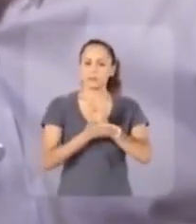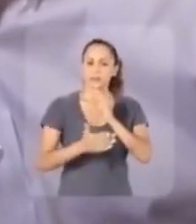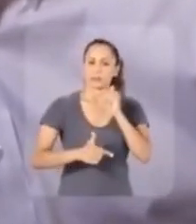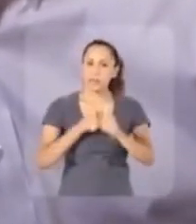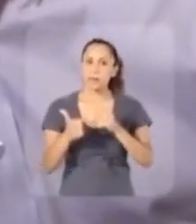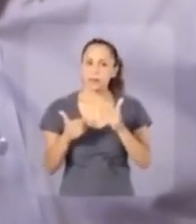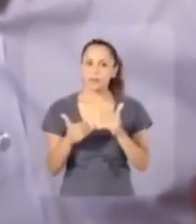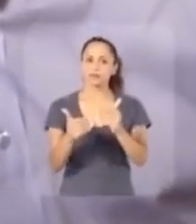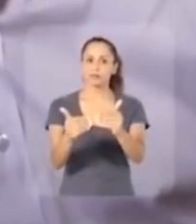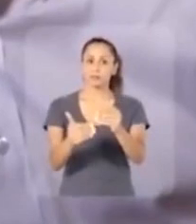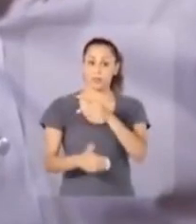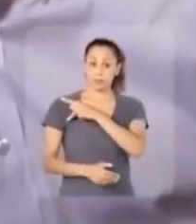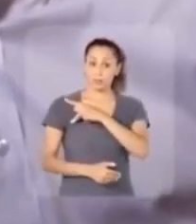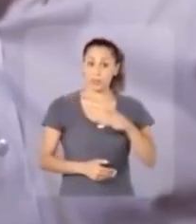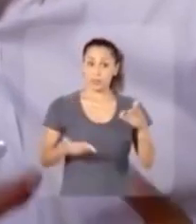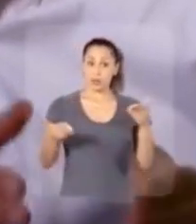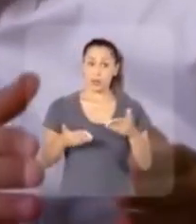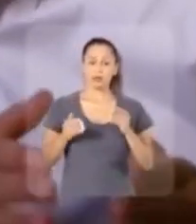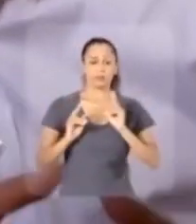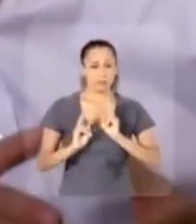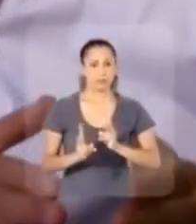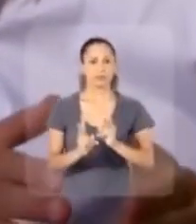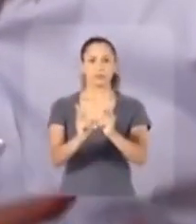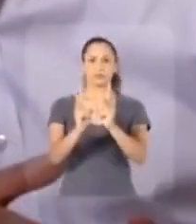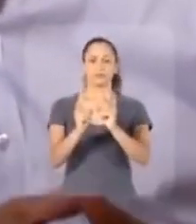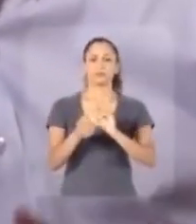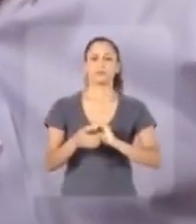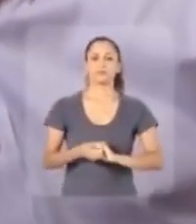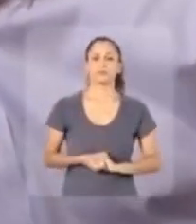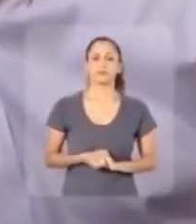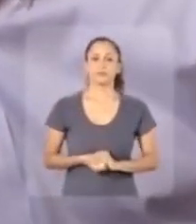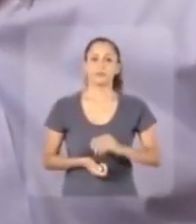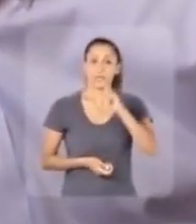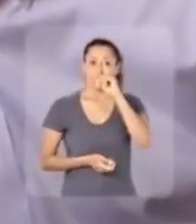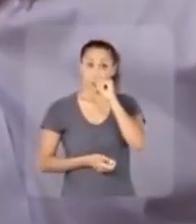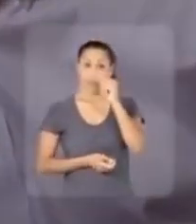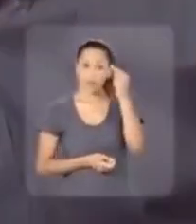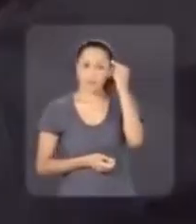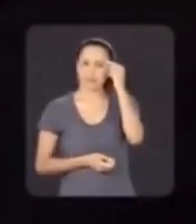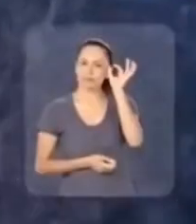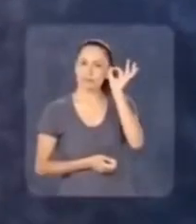nesse sentido. Como presidente, vou seguir na mesma direção.